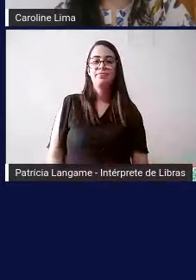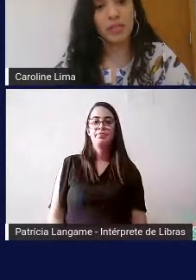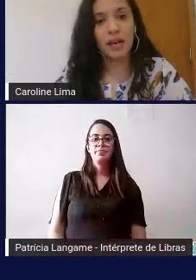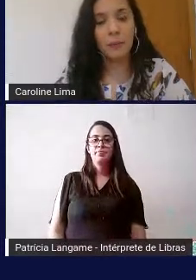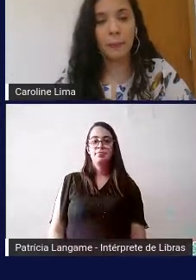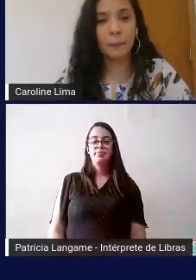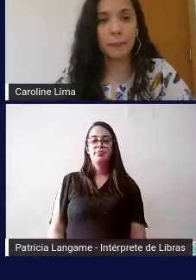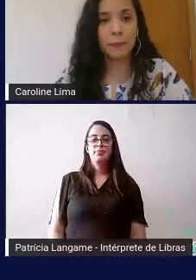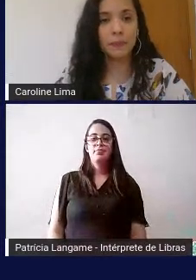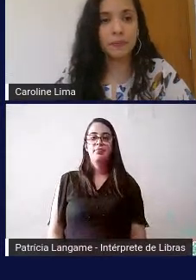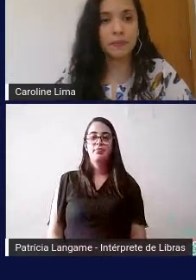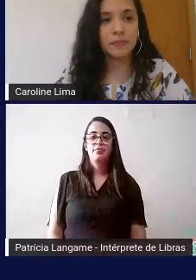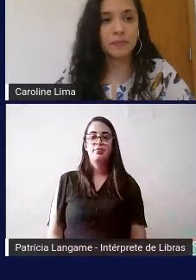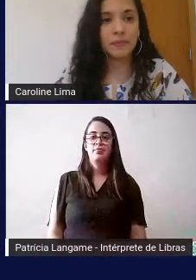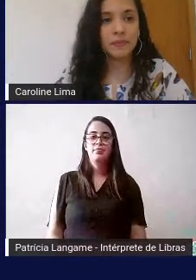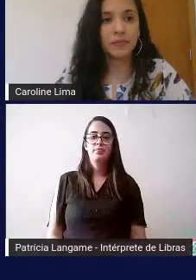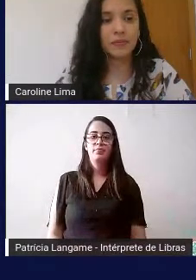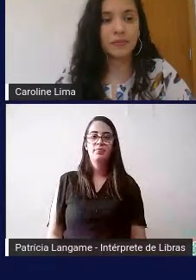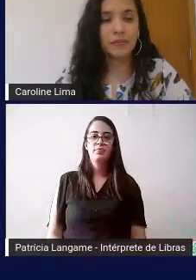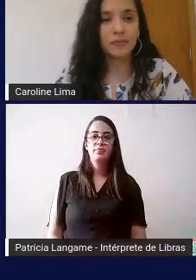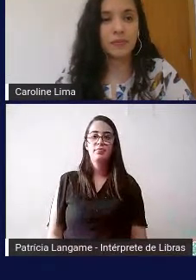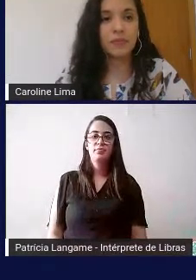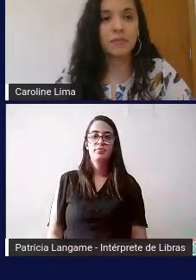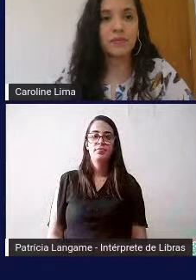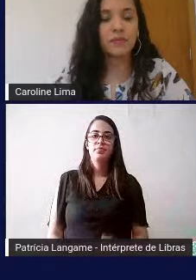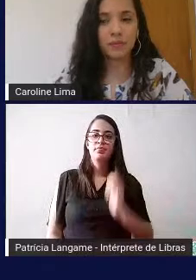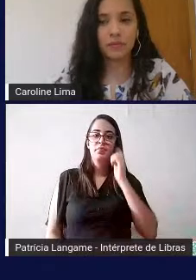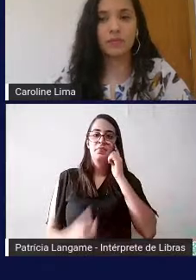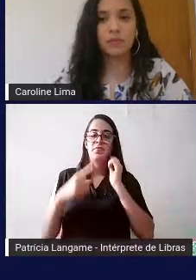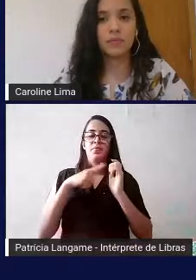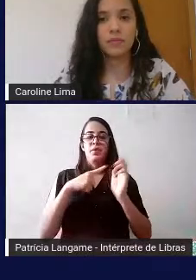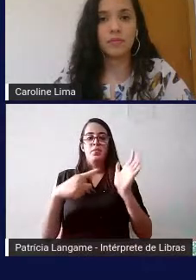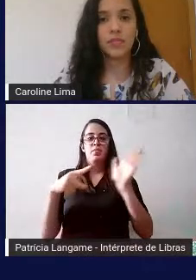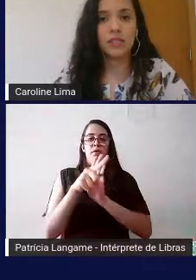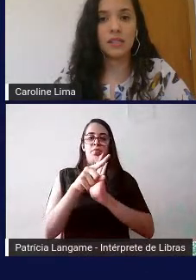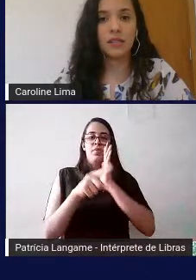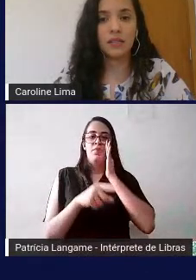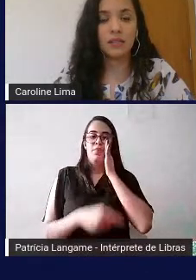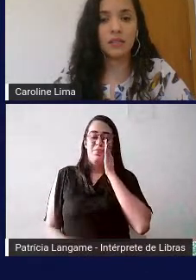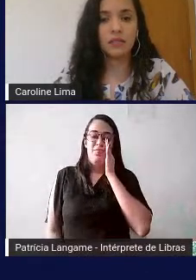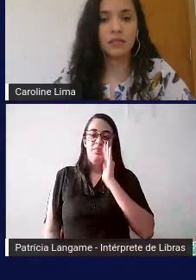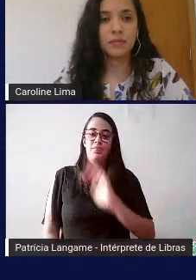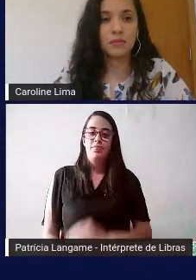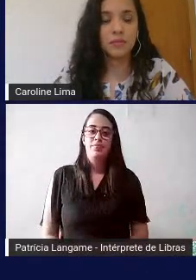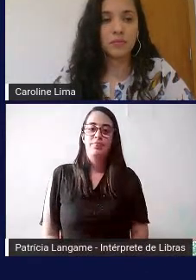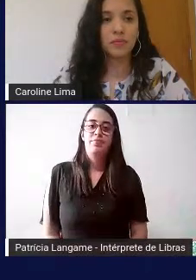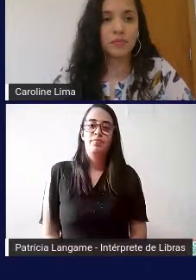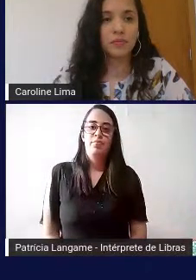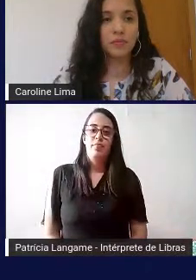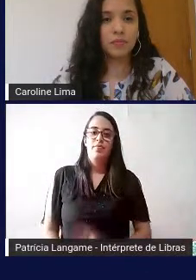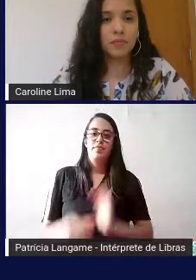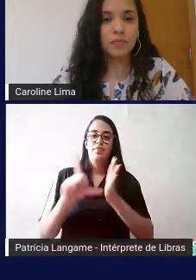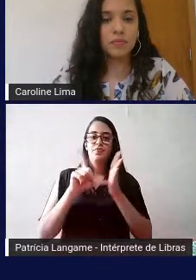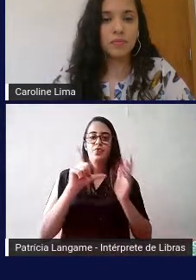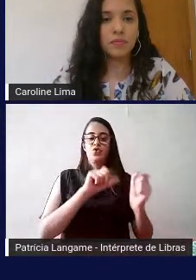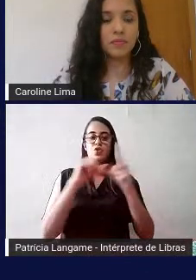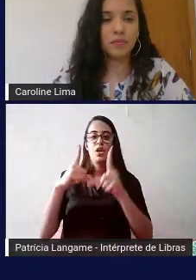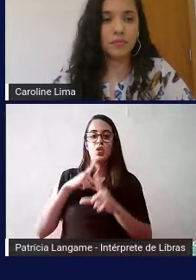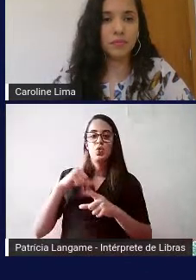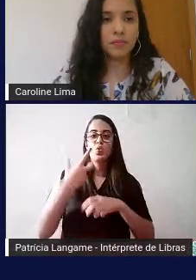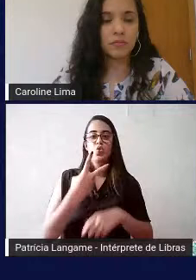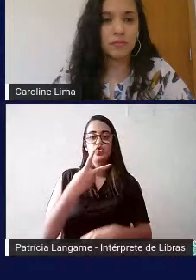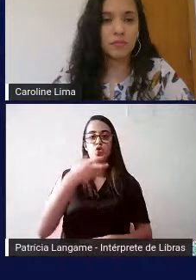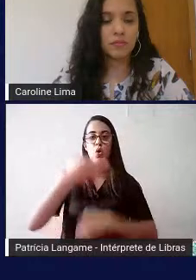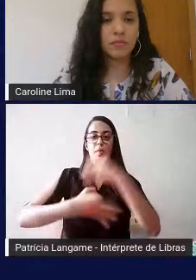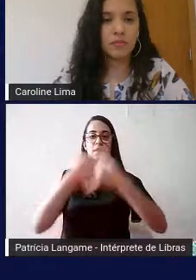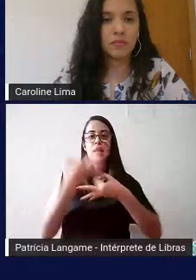pode passar? Carol tem uma Carol tem uma pergunta aqui antes sim de passar mas tem dois comentários antes do Douglas